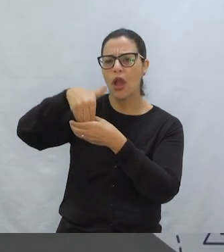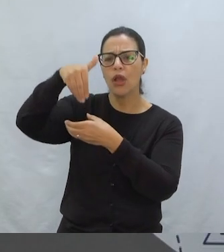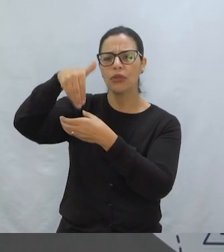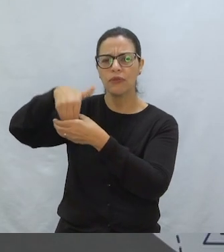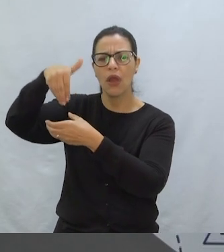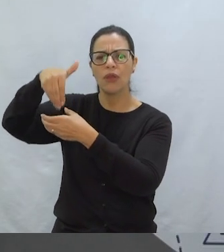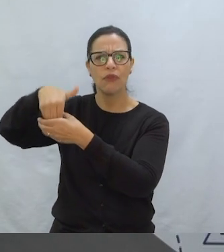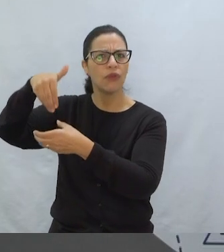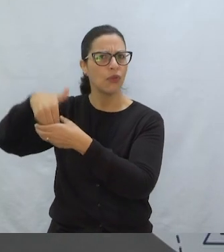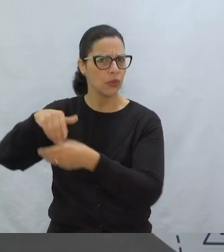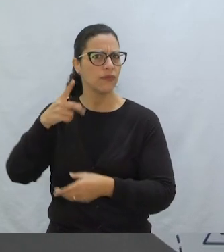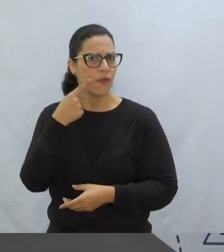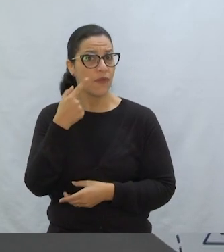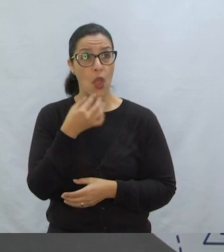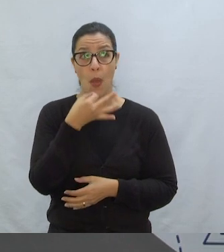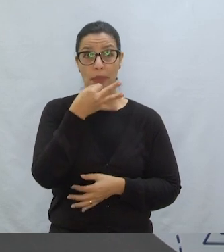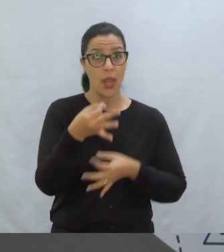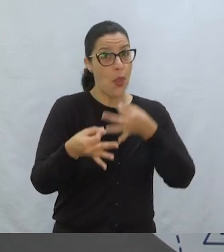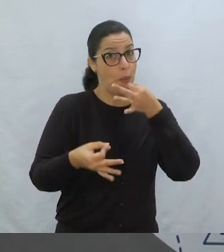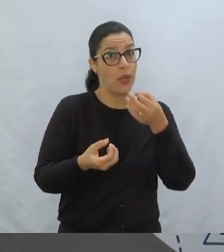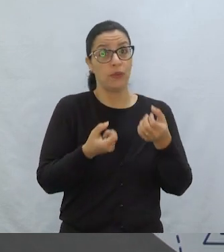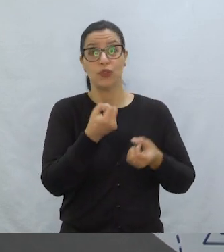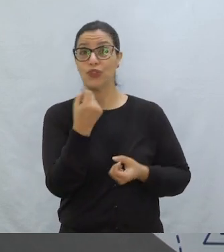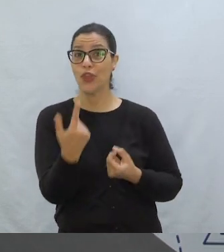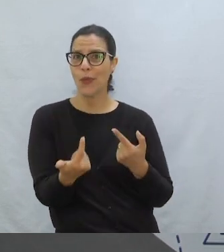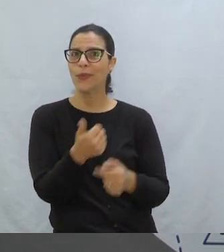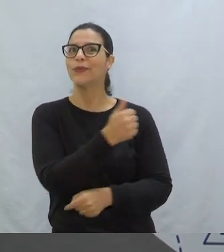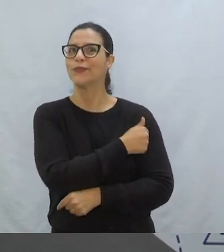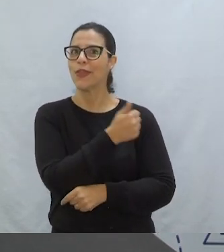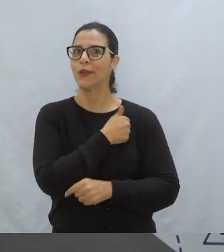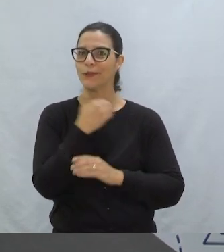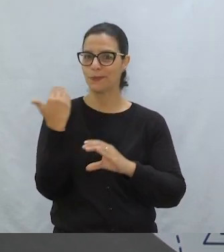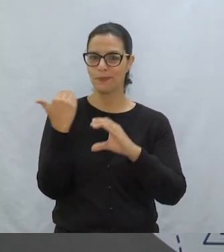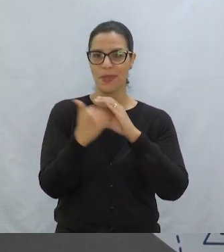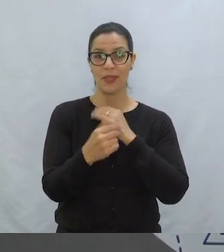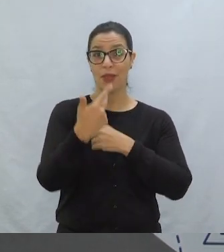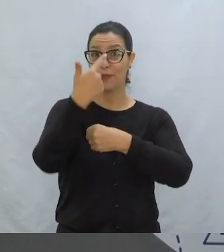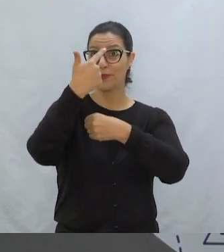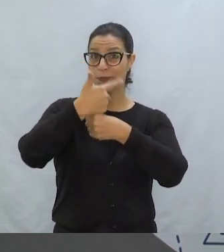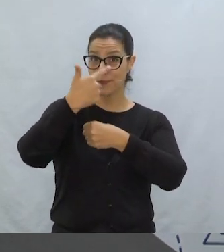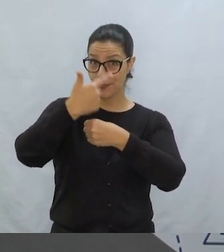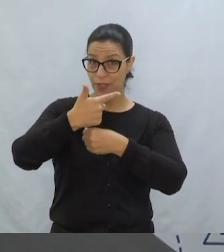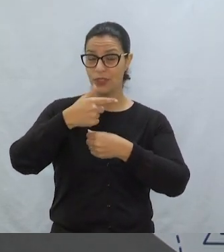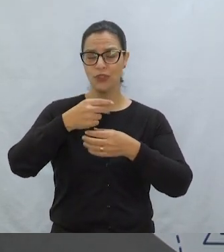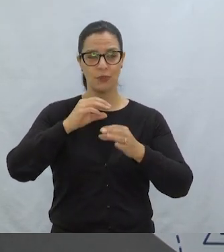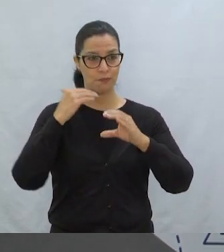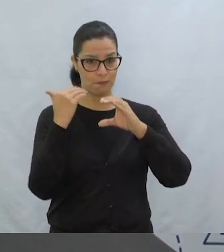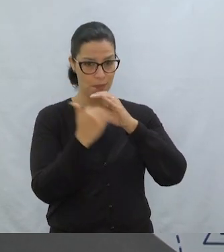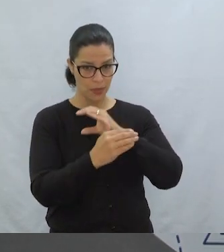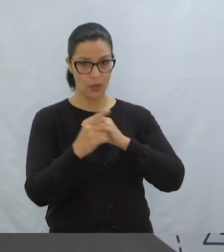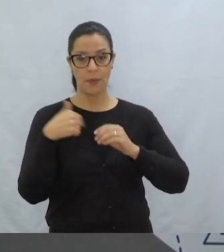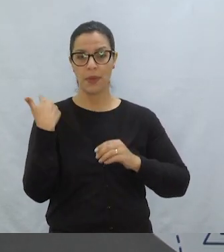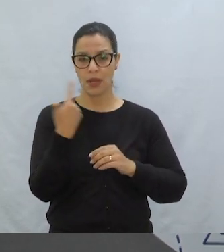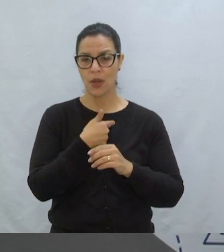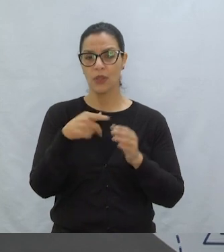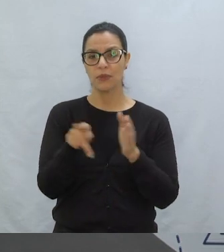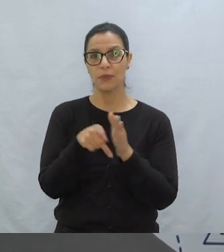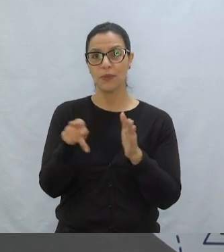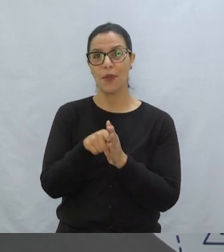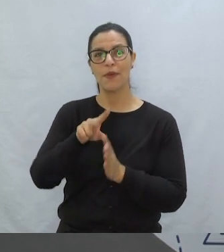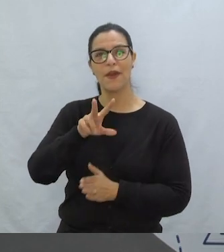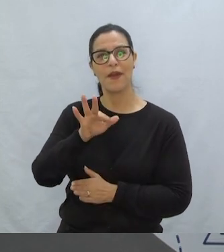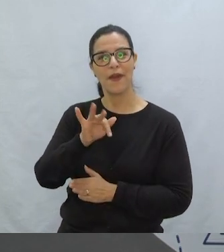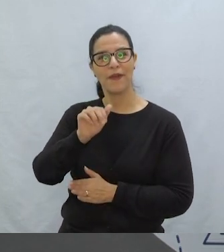esses votos todos. A gente vai ouvir a opinião de alguns leitores que mandaram seus vídeos para a sessão